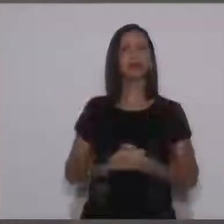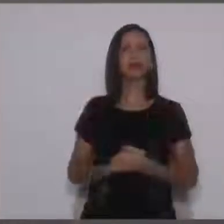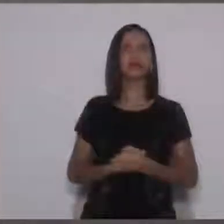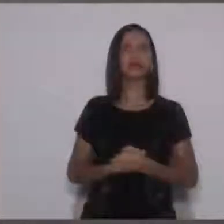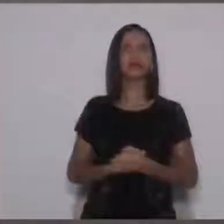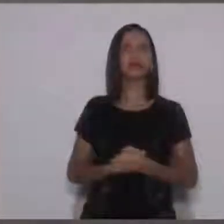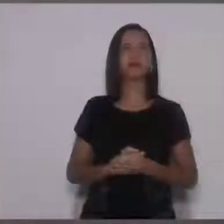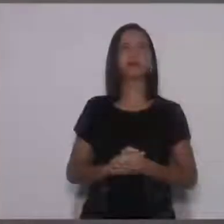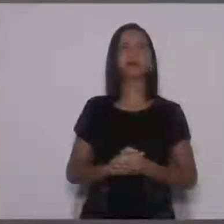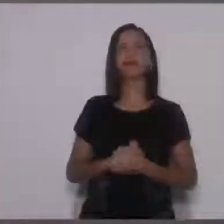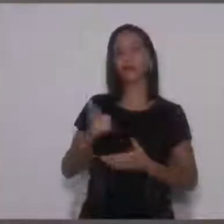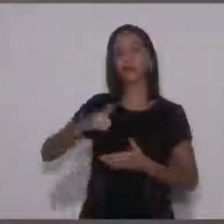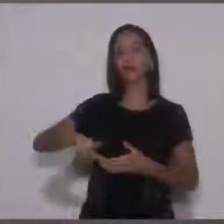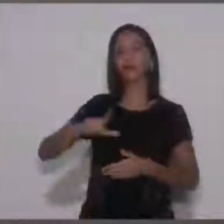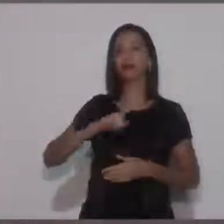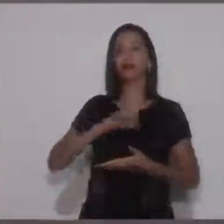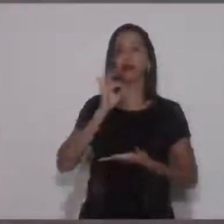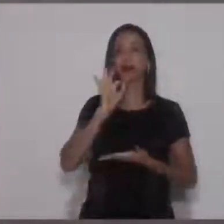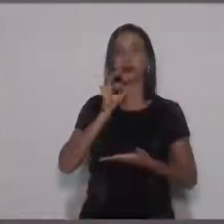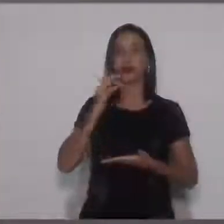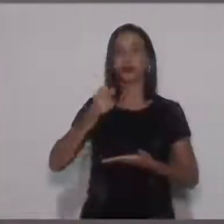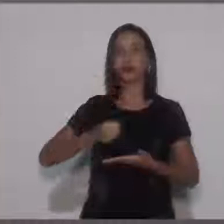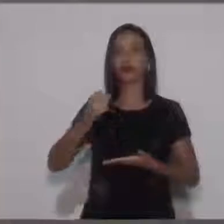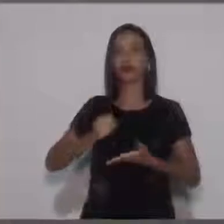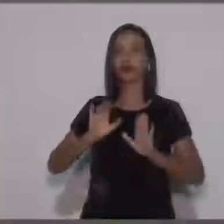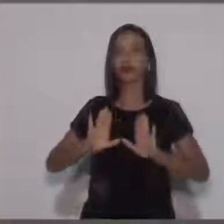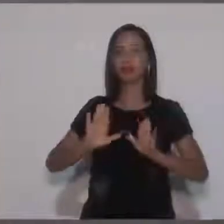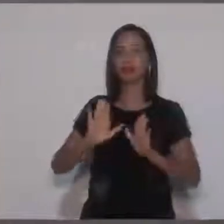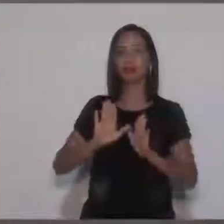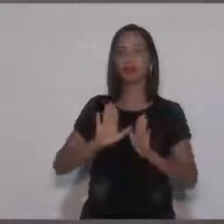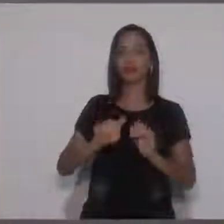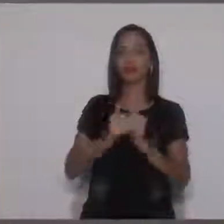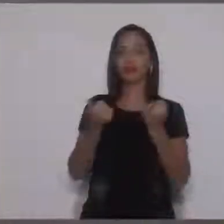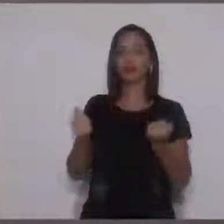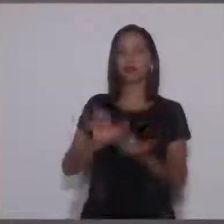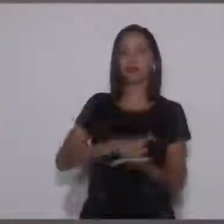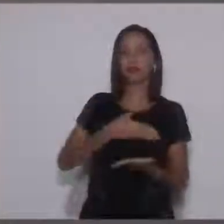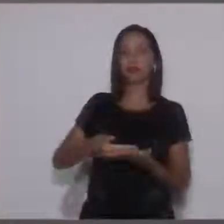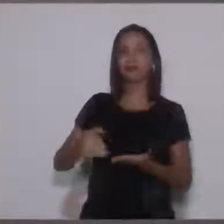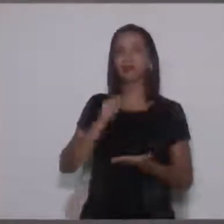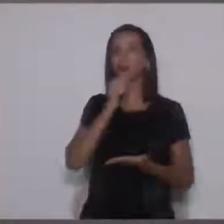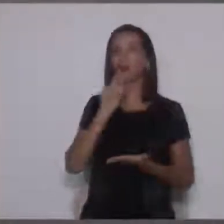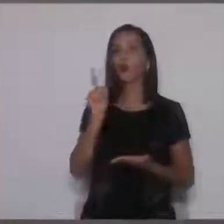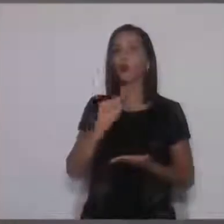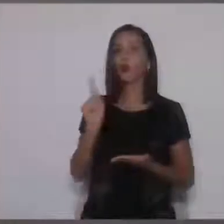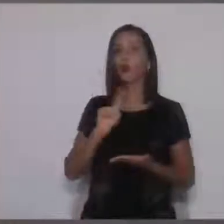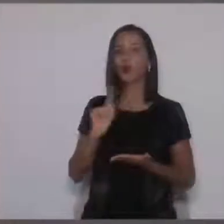Voltou o café e o leite, mas o nosso pão com manteiga é PC, não voltou.